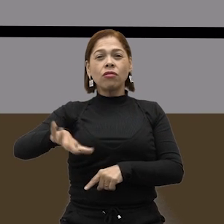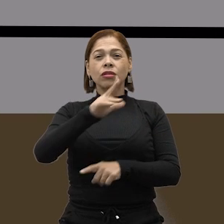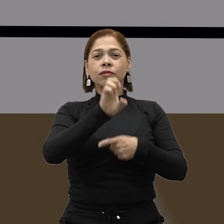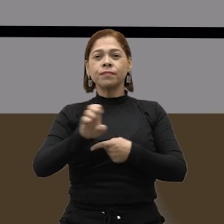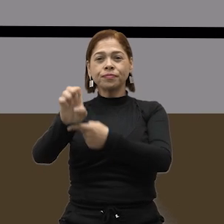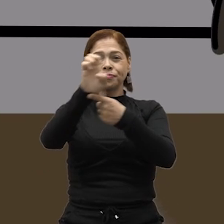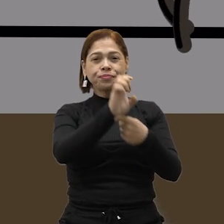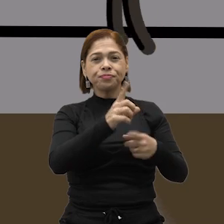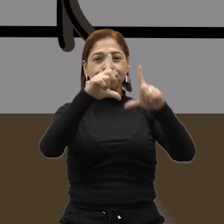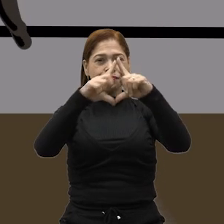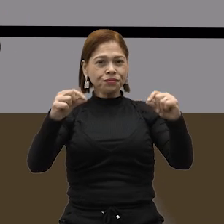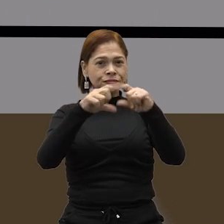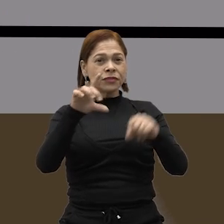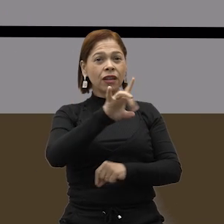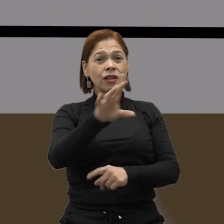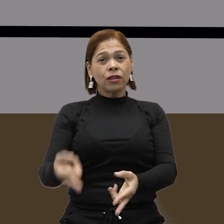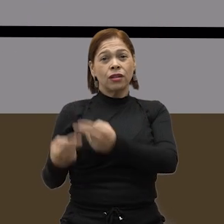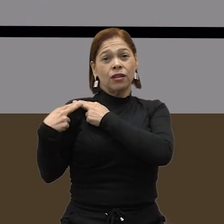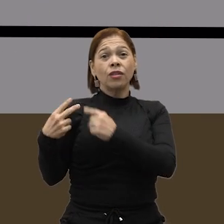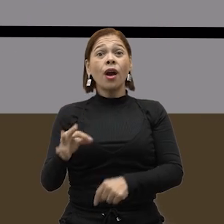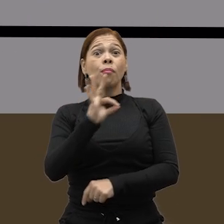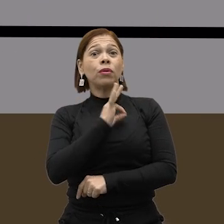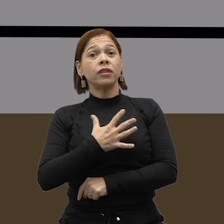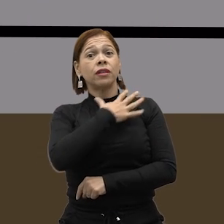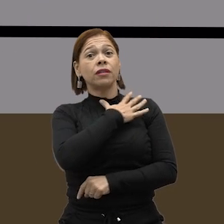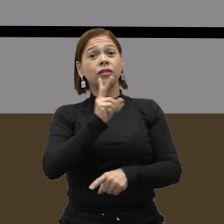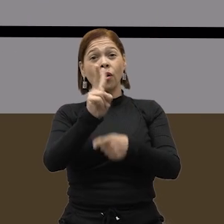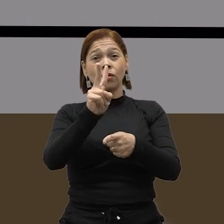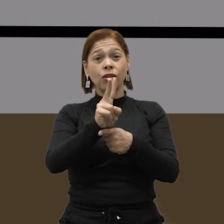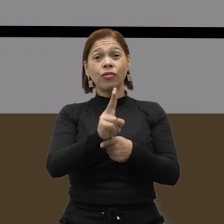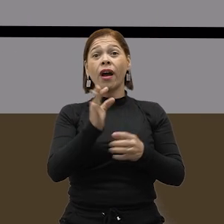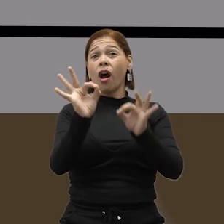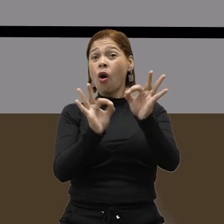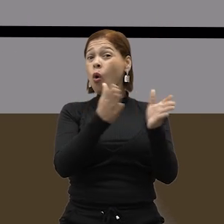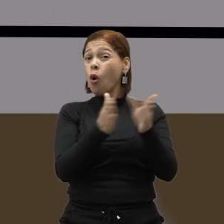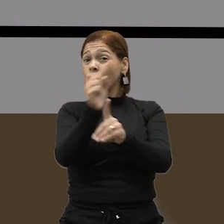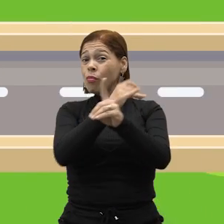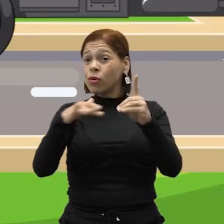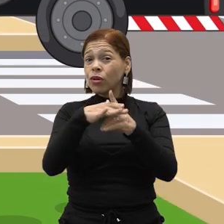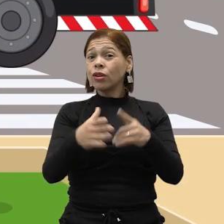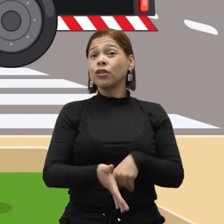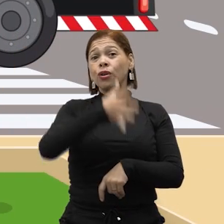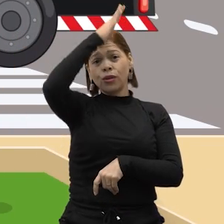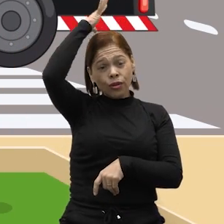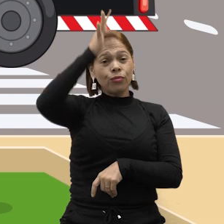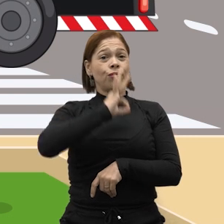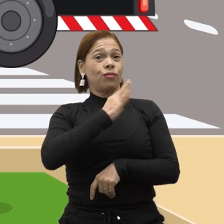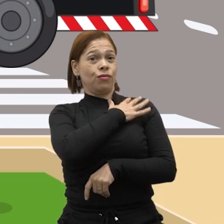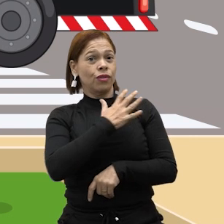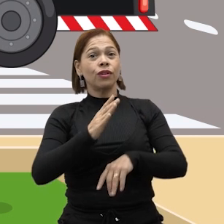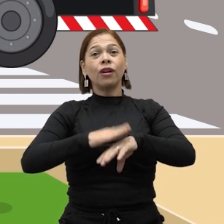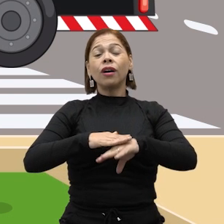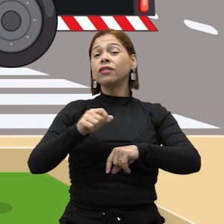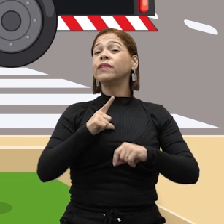no âmbito dos estados e do Distrito Federal, cabem às polícias militares a preservação da ordem pública e aos corpos de bombeiros